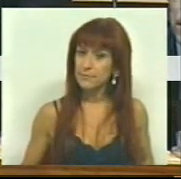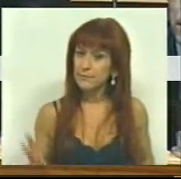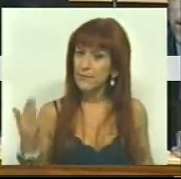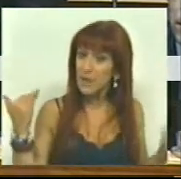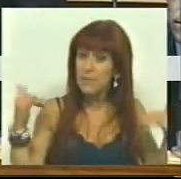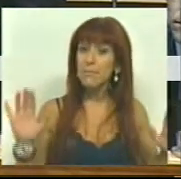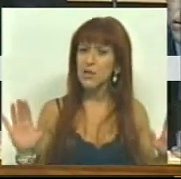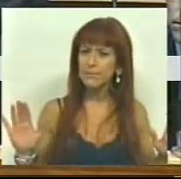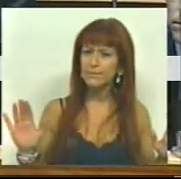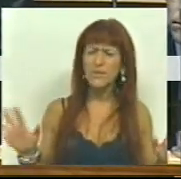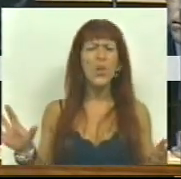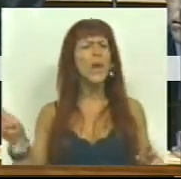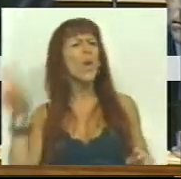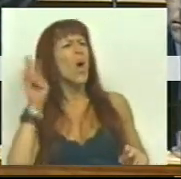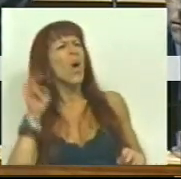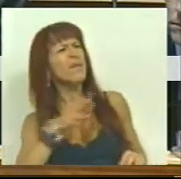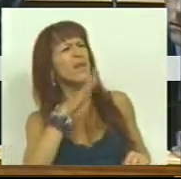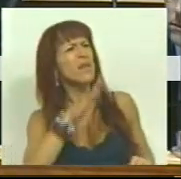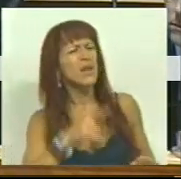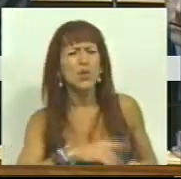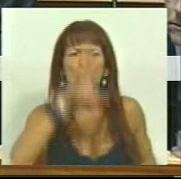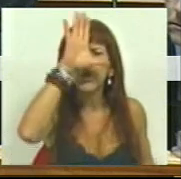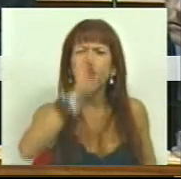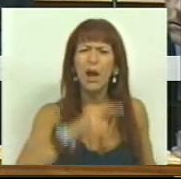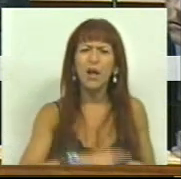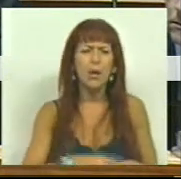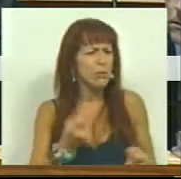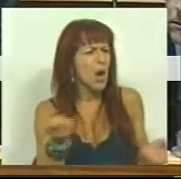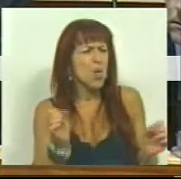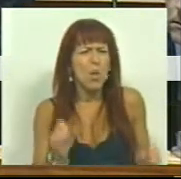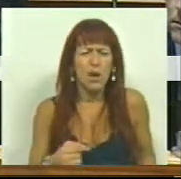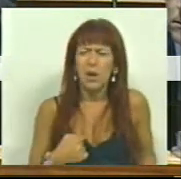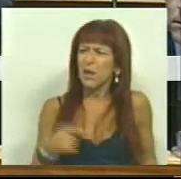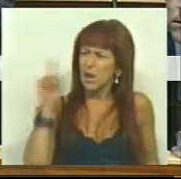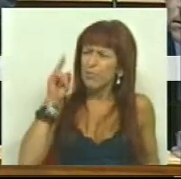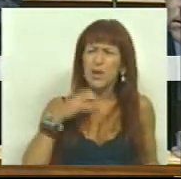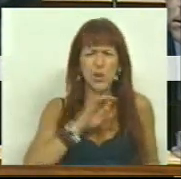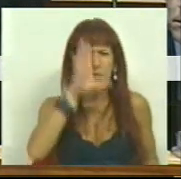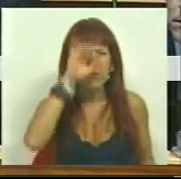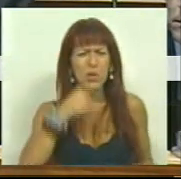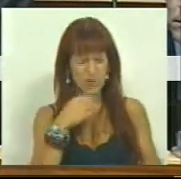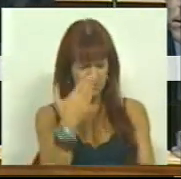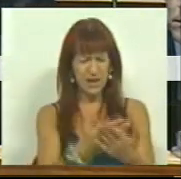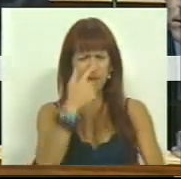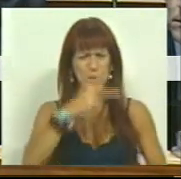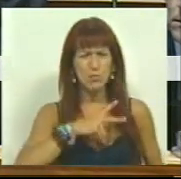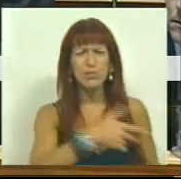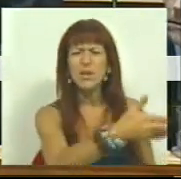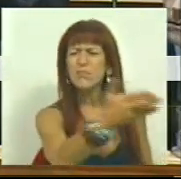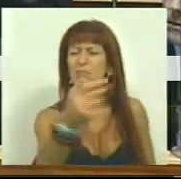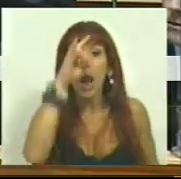Mas, ao ouvi-lo dizer que o Estado não tem dinheiro, eu acho que era importante o Sr. Primeiro-Ministro, perante os portugueses,